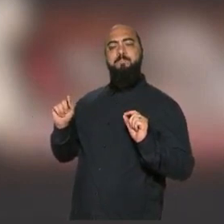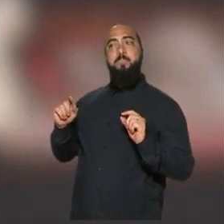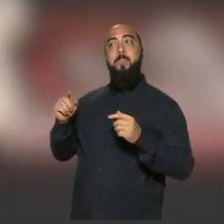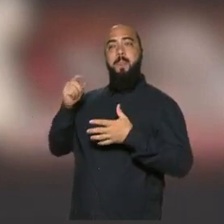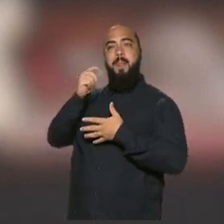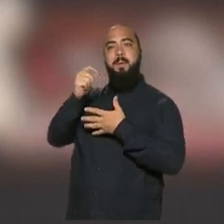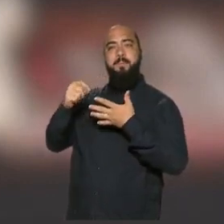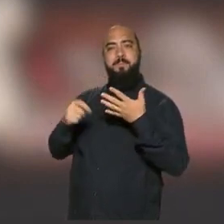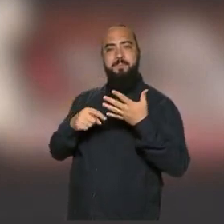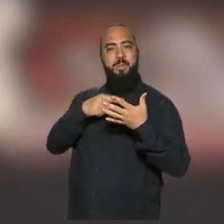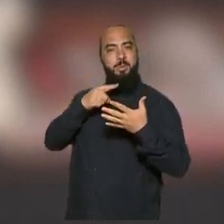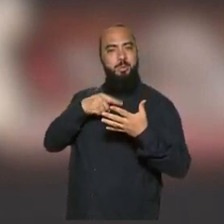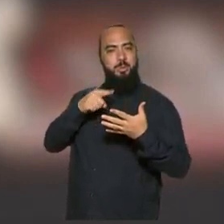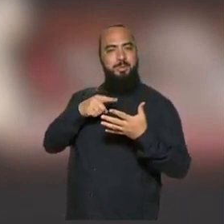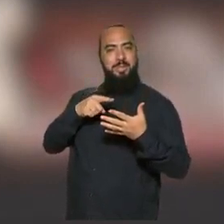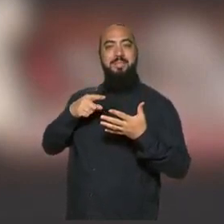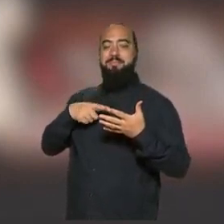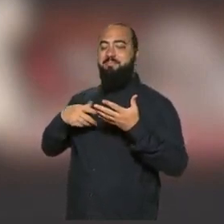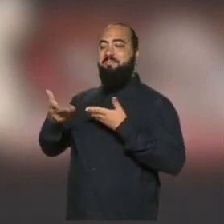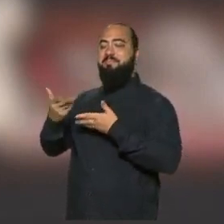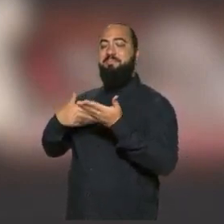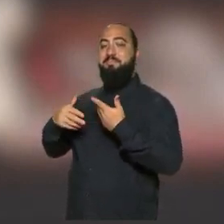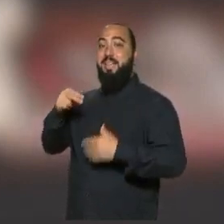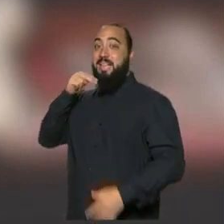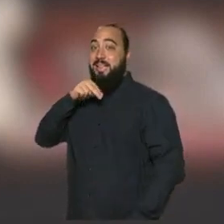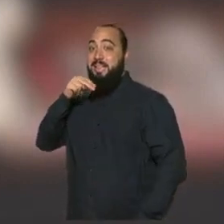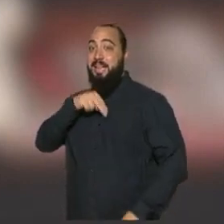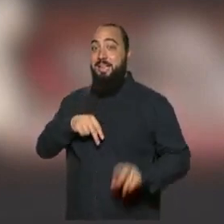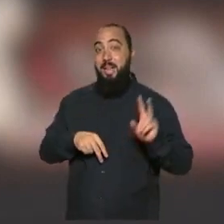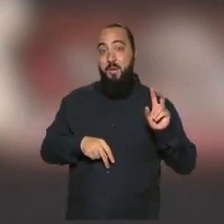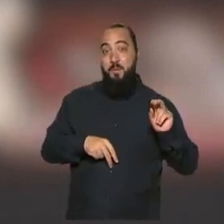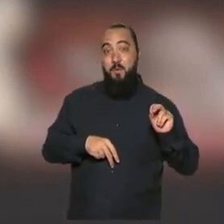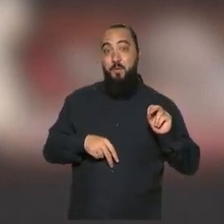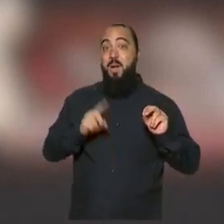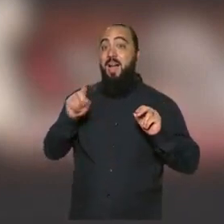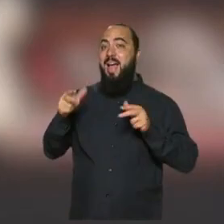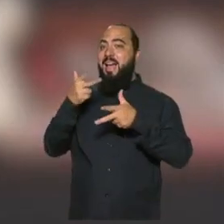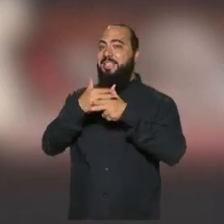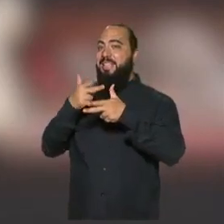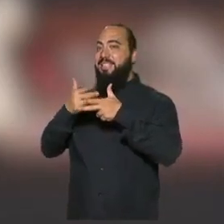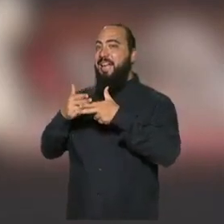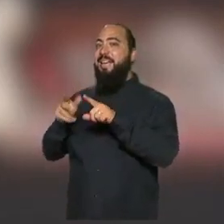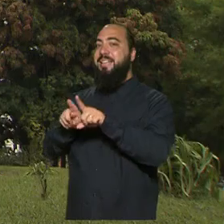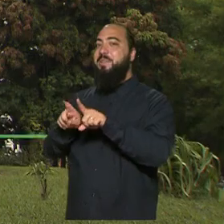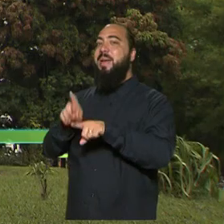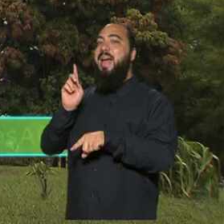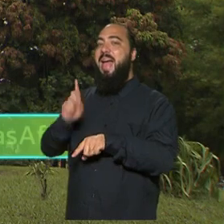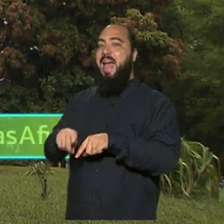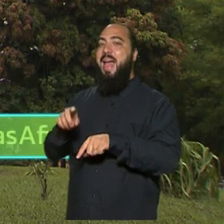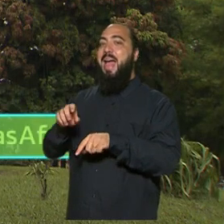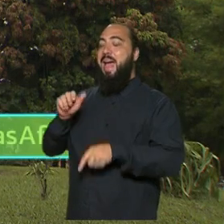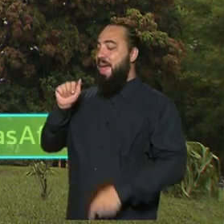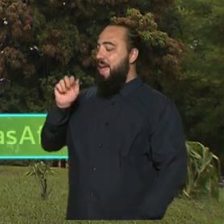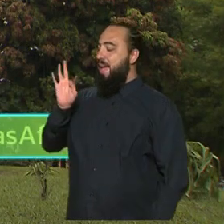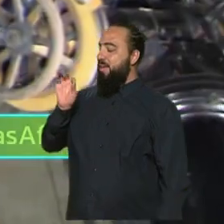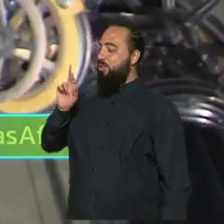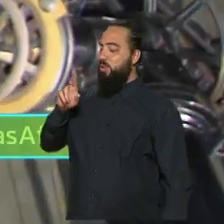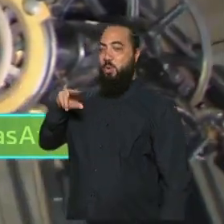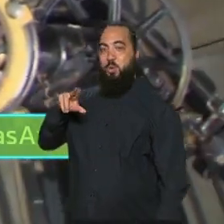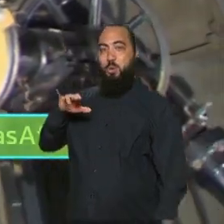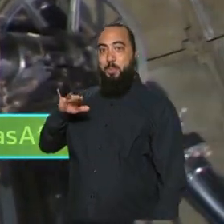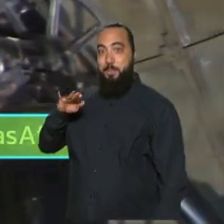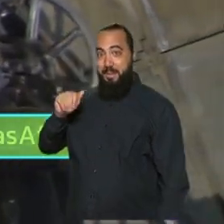questões são trocadas entre neta e avô na série Astronomia em Doses, produzida pelo MAST,